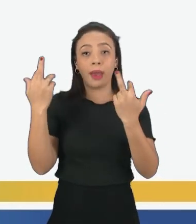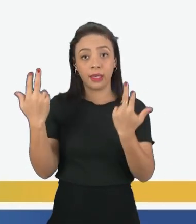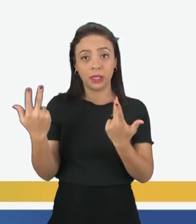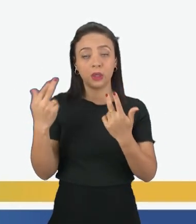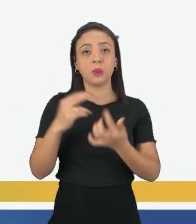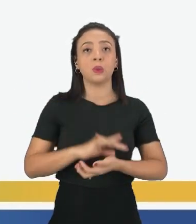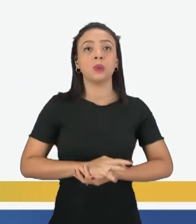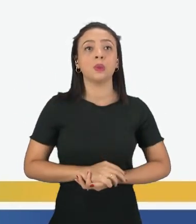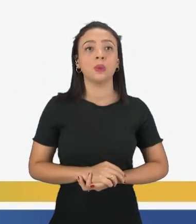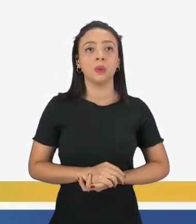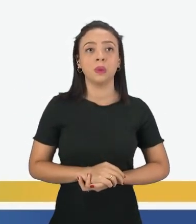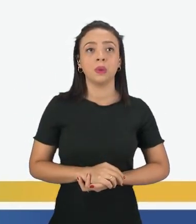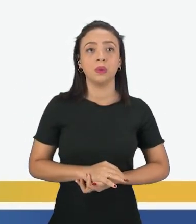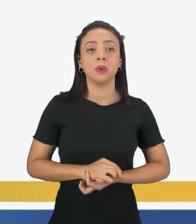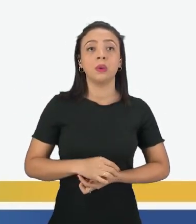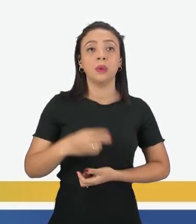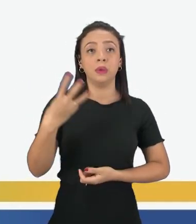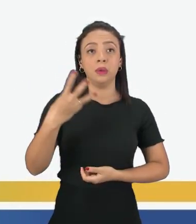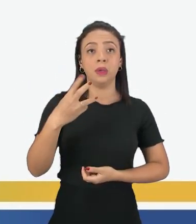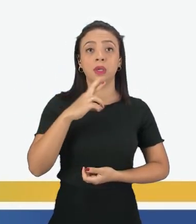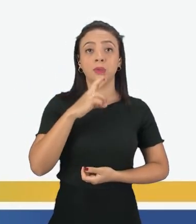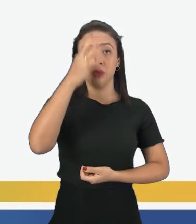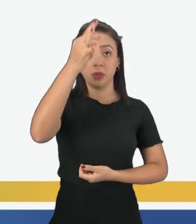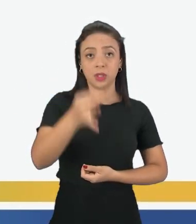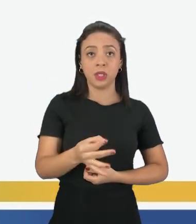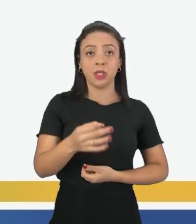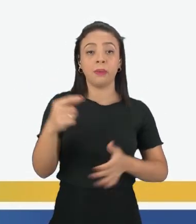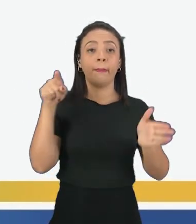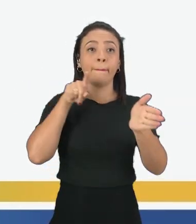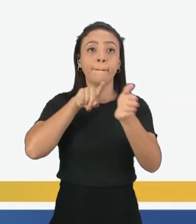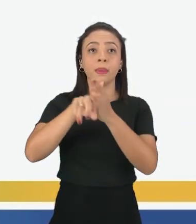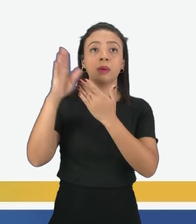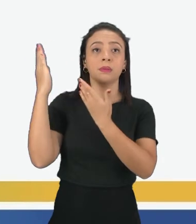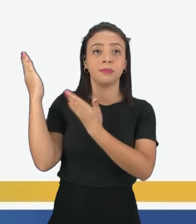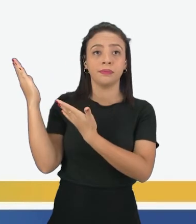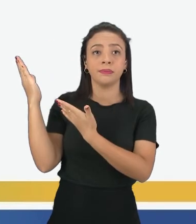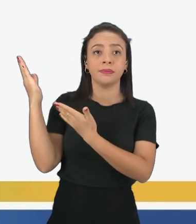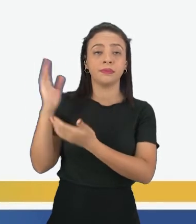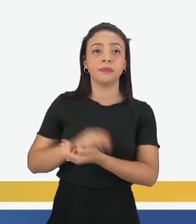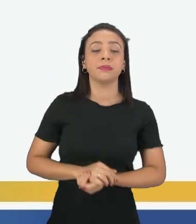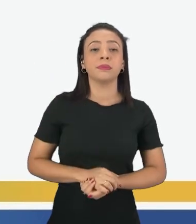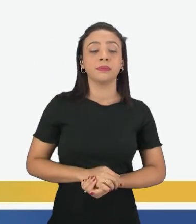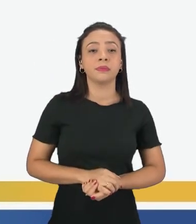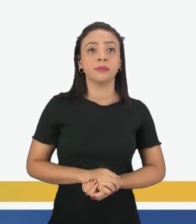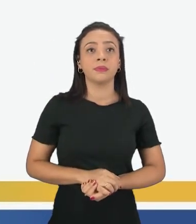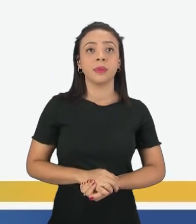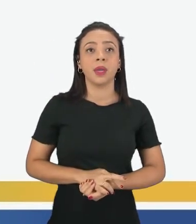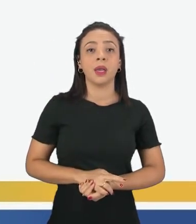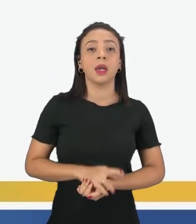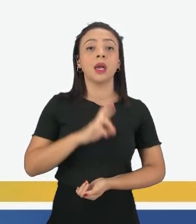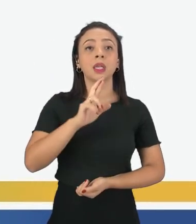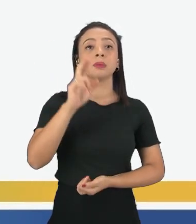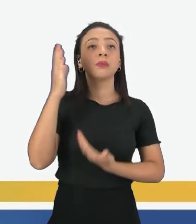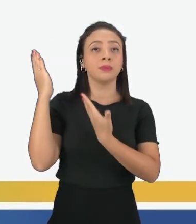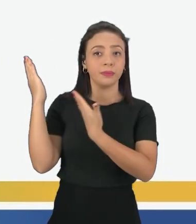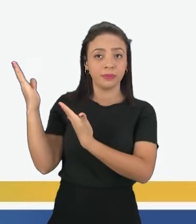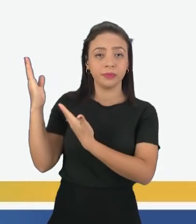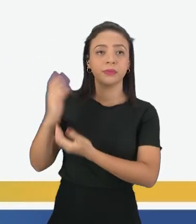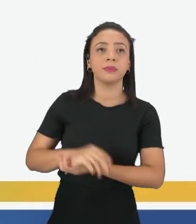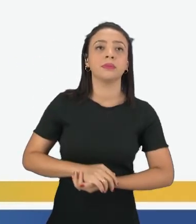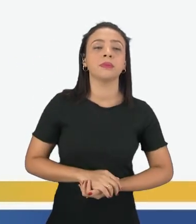Próxima, a resposta correta para a pergunta what your name é my name is.